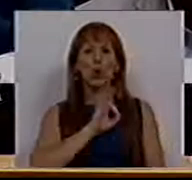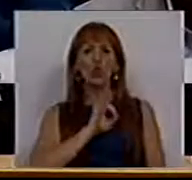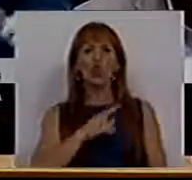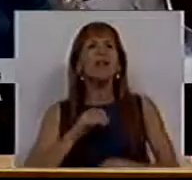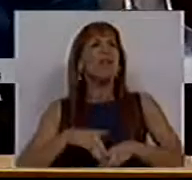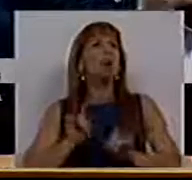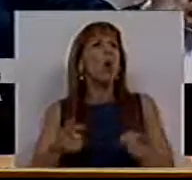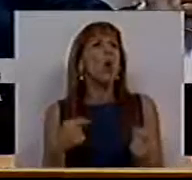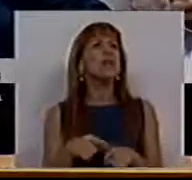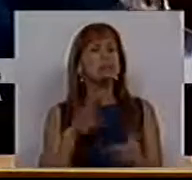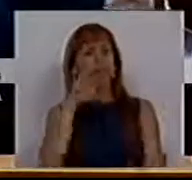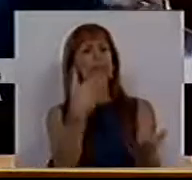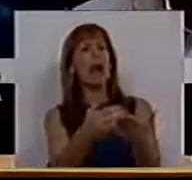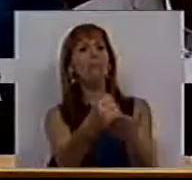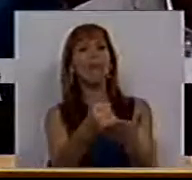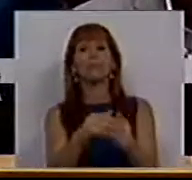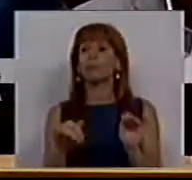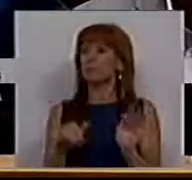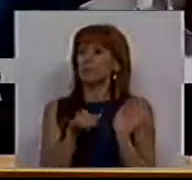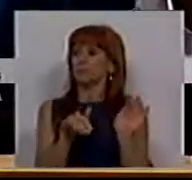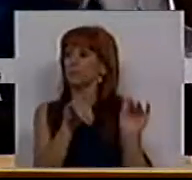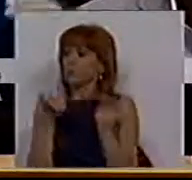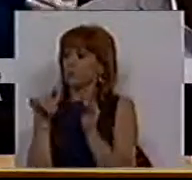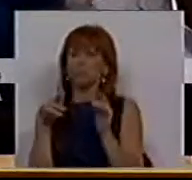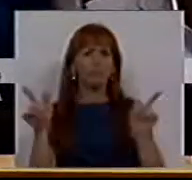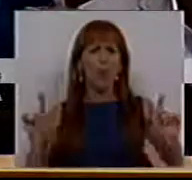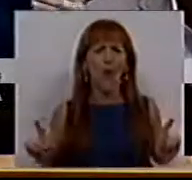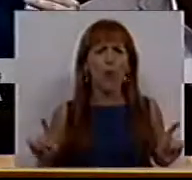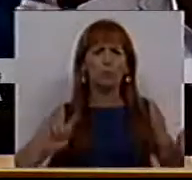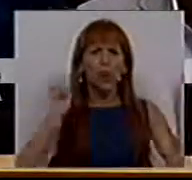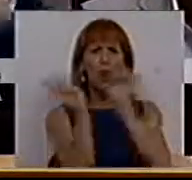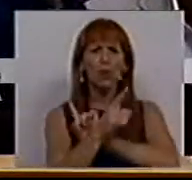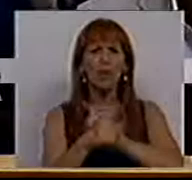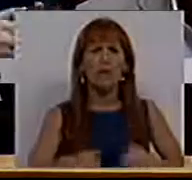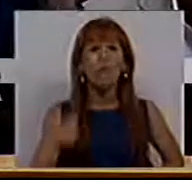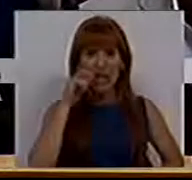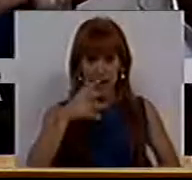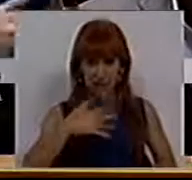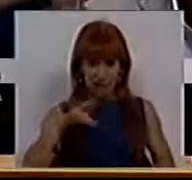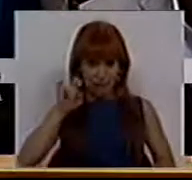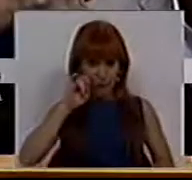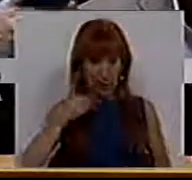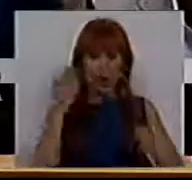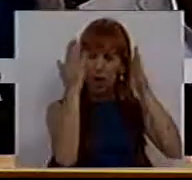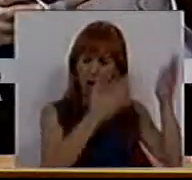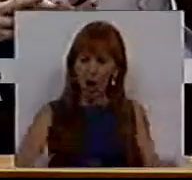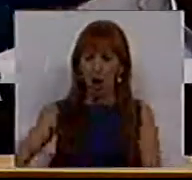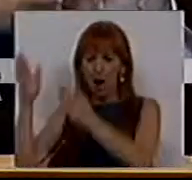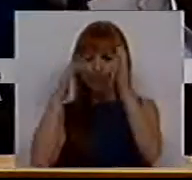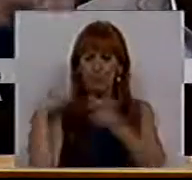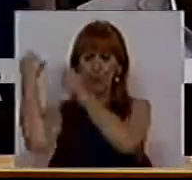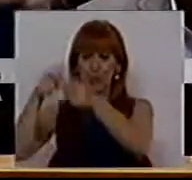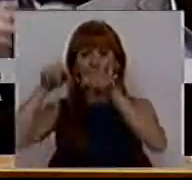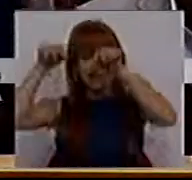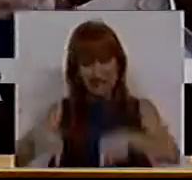senhores o que é que fazem perante o mercado? Baixam os braços. Não, é ao contrário. Quem quer defender a produção agrícola